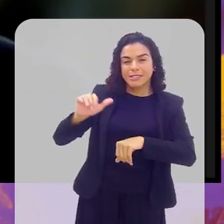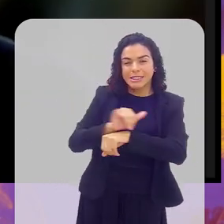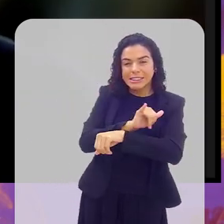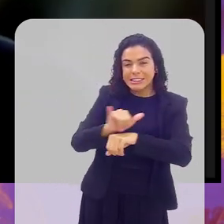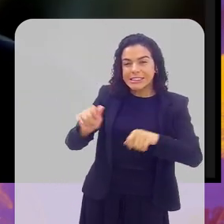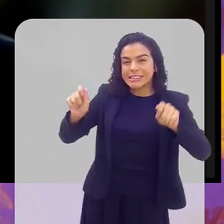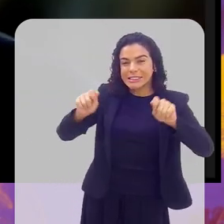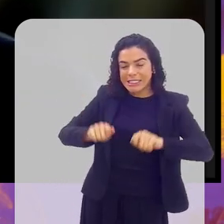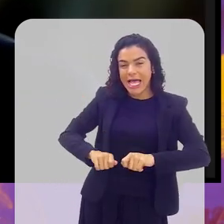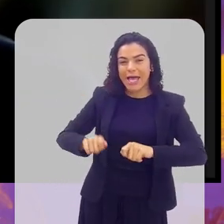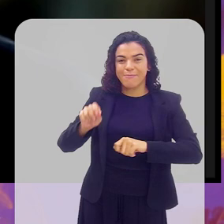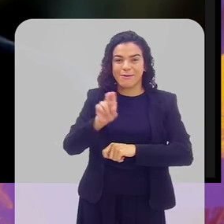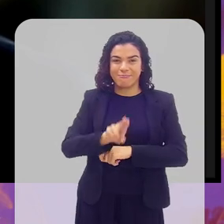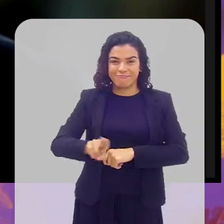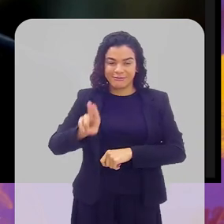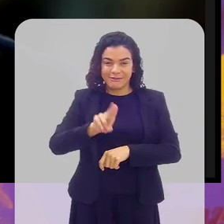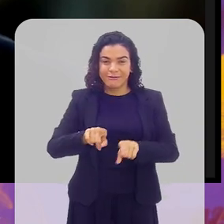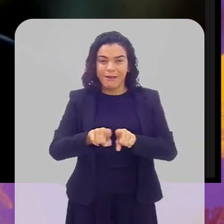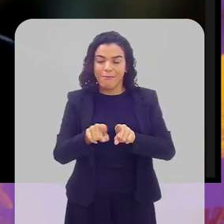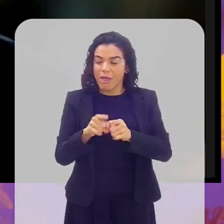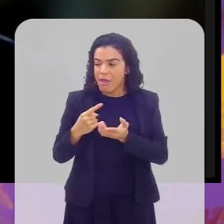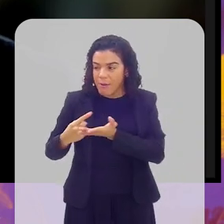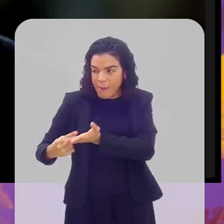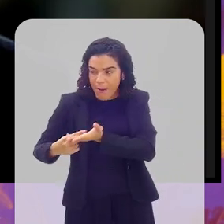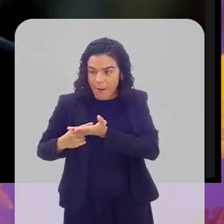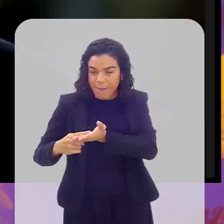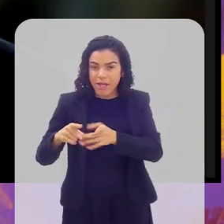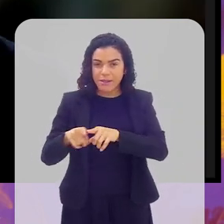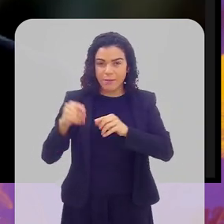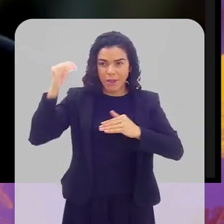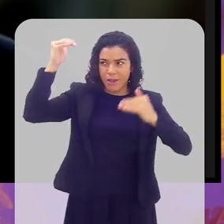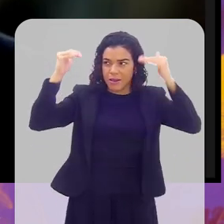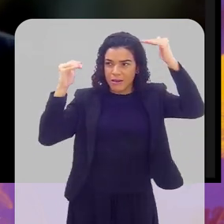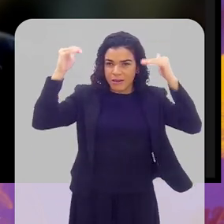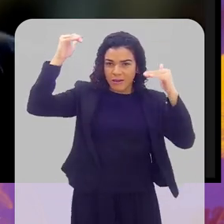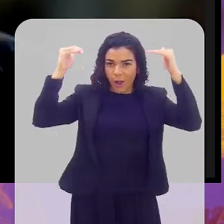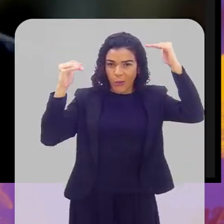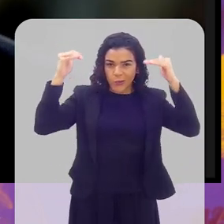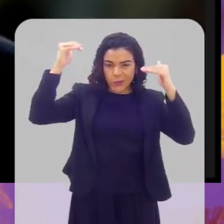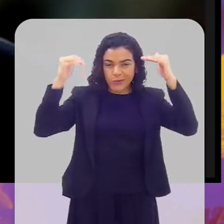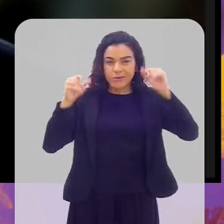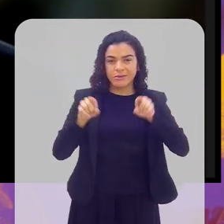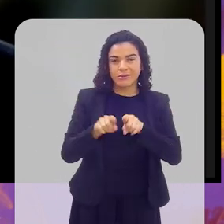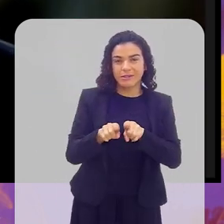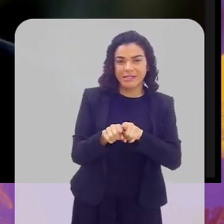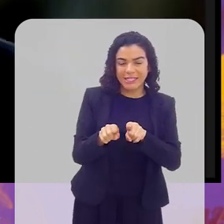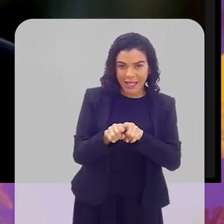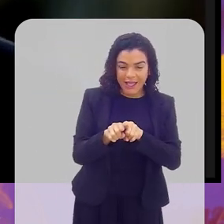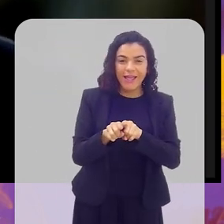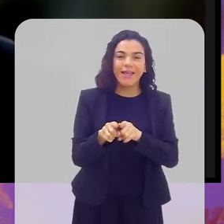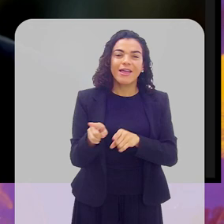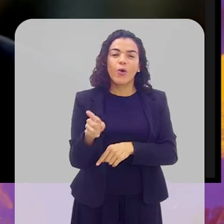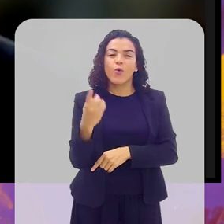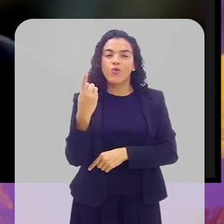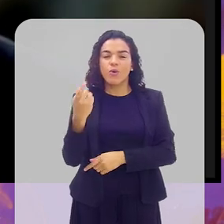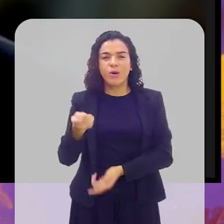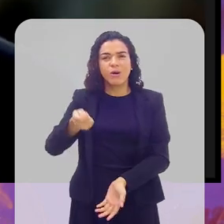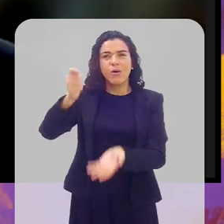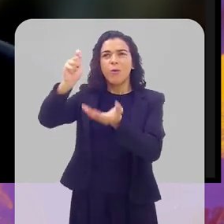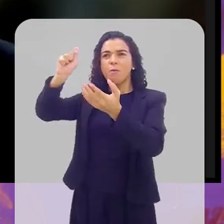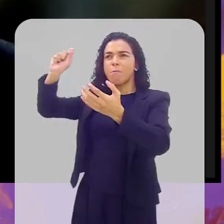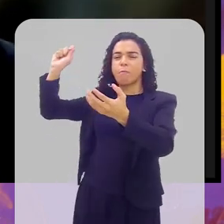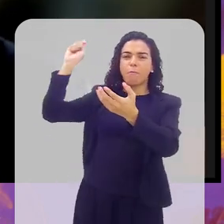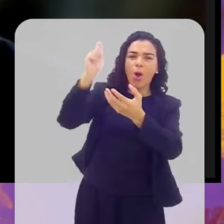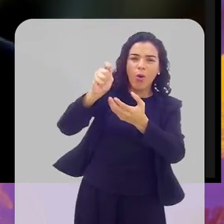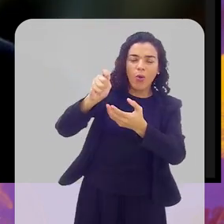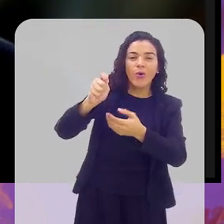né? Dependendo dos atletas, eles combinam, dependendo da altura, eles têm estratégias diferentes. Dependendo da forma que um saca e